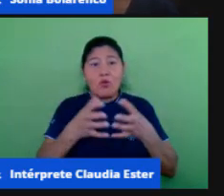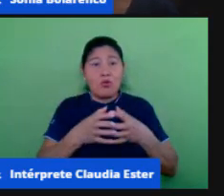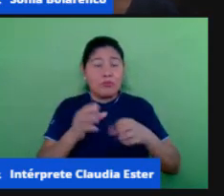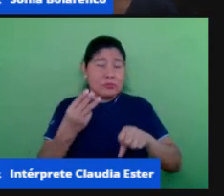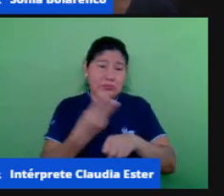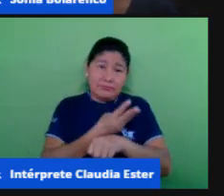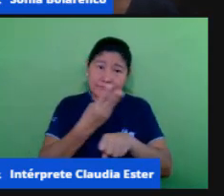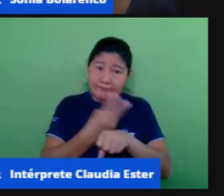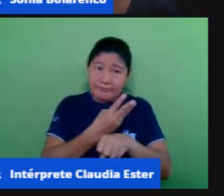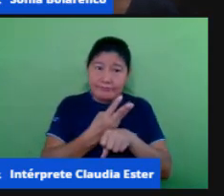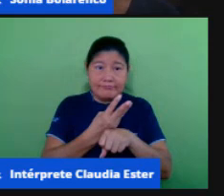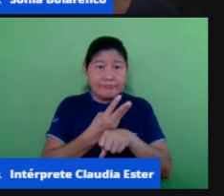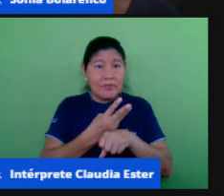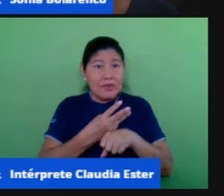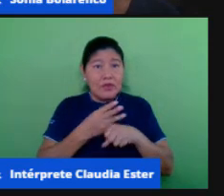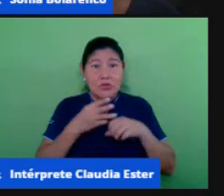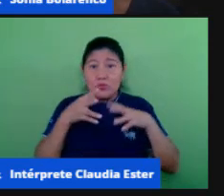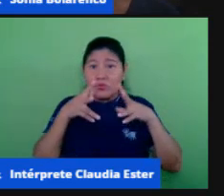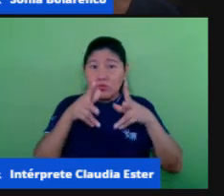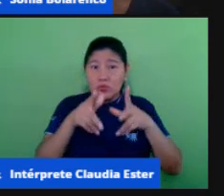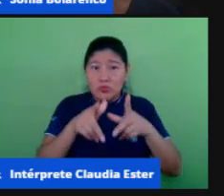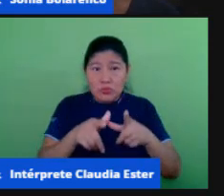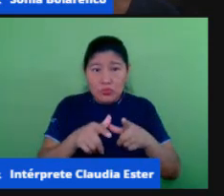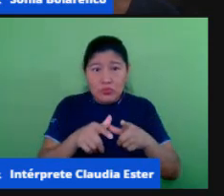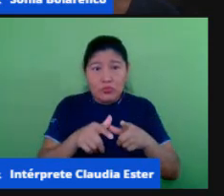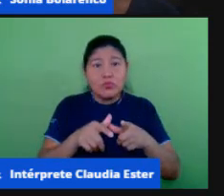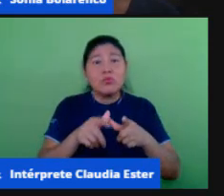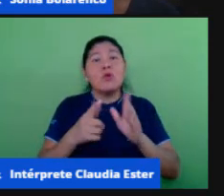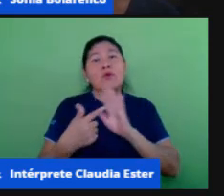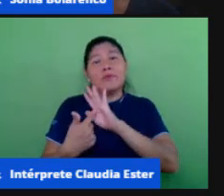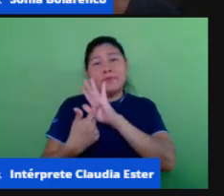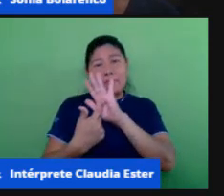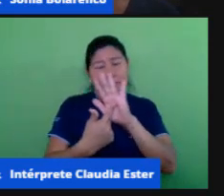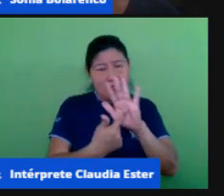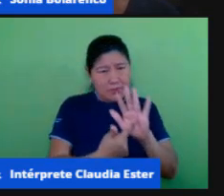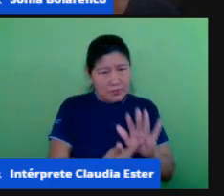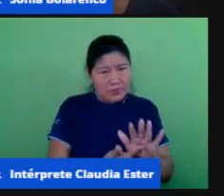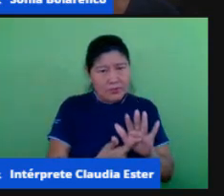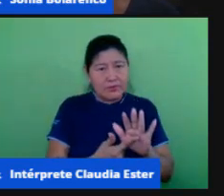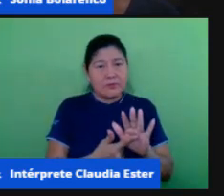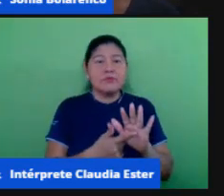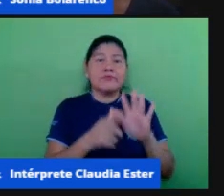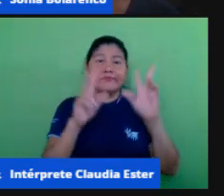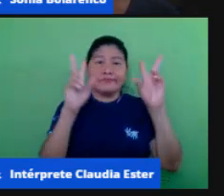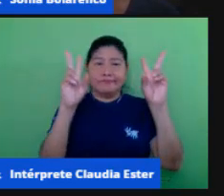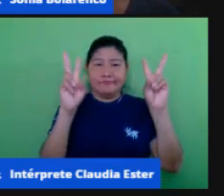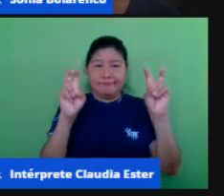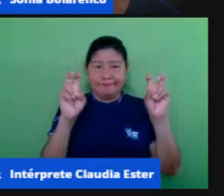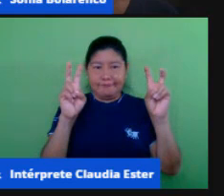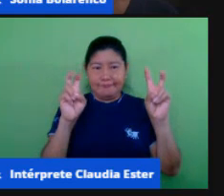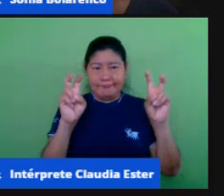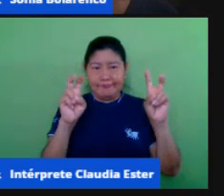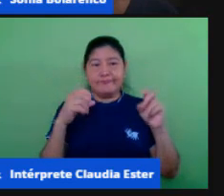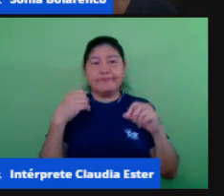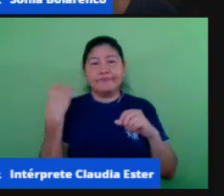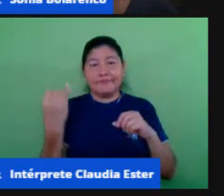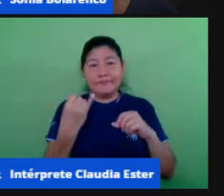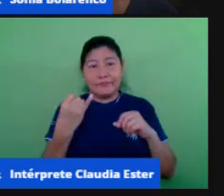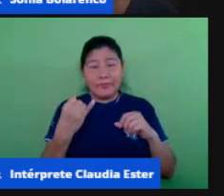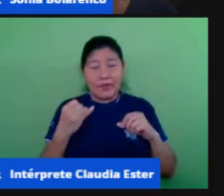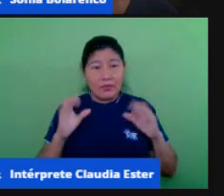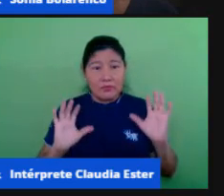então essa é a nossa reflexão e esse é o nosso ponto de partida né todos esses conjuntos de